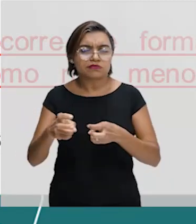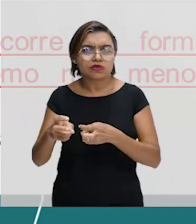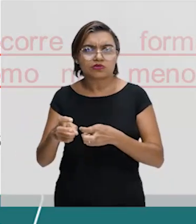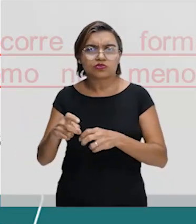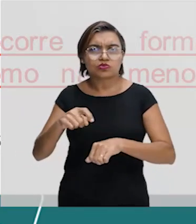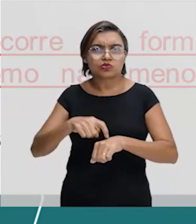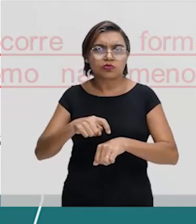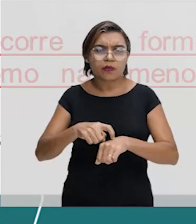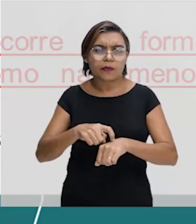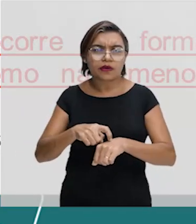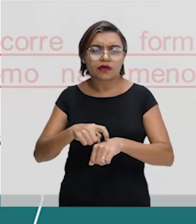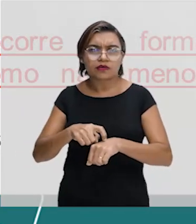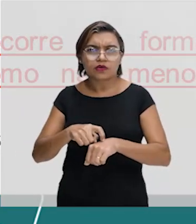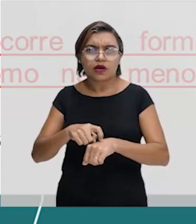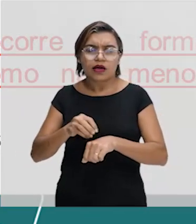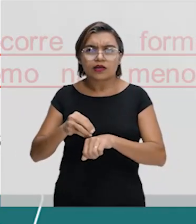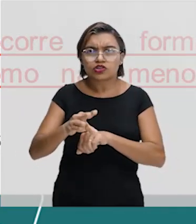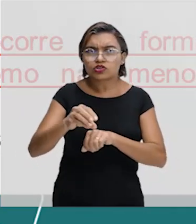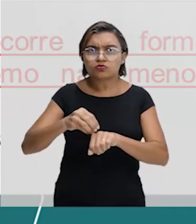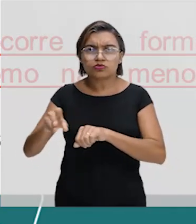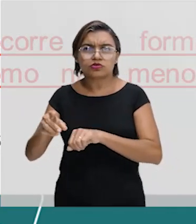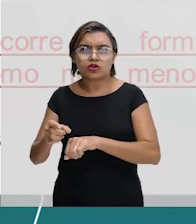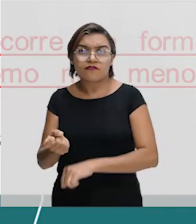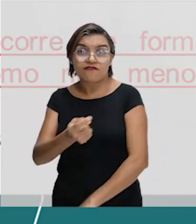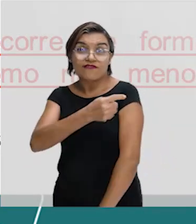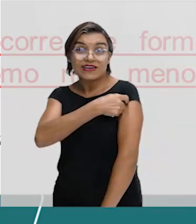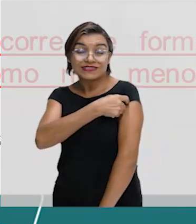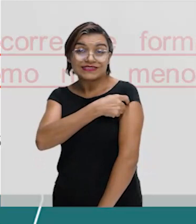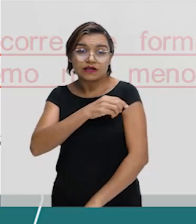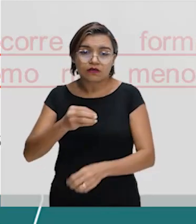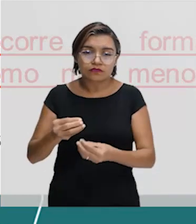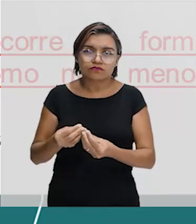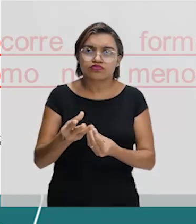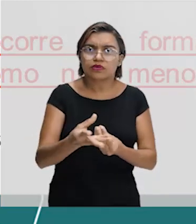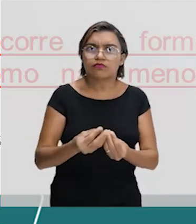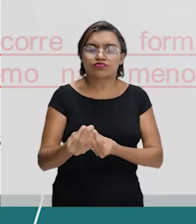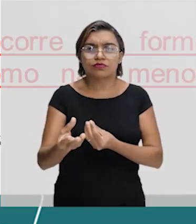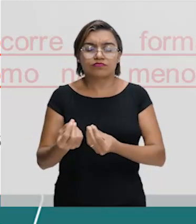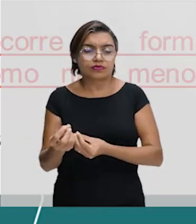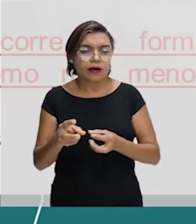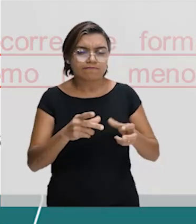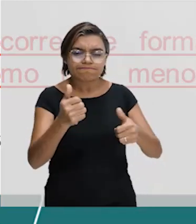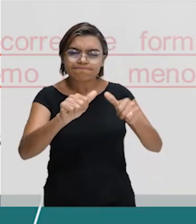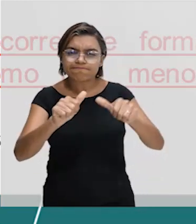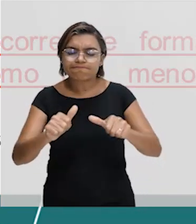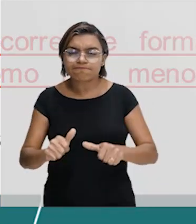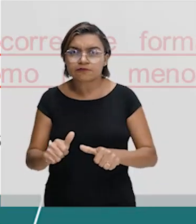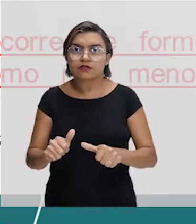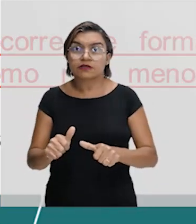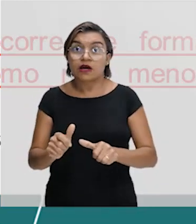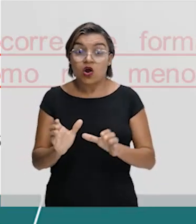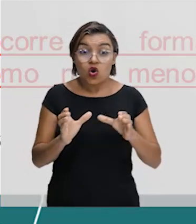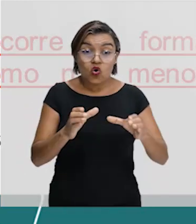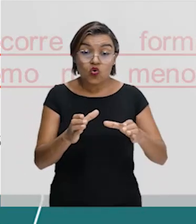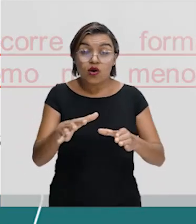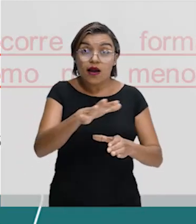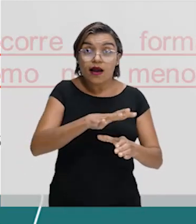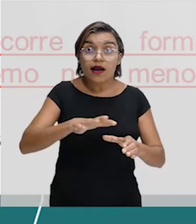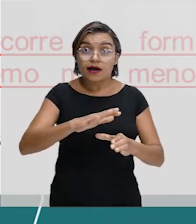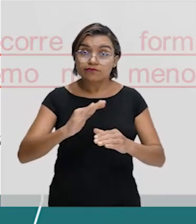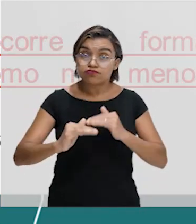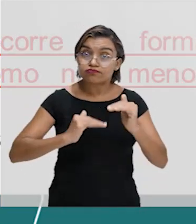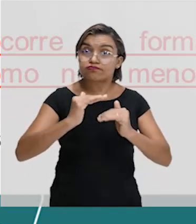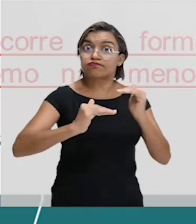distribuição de vacinas da Covid no mundo. Quando a gente vai analisar a distribuição de vacinas entre regiões desenvolvidas e